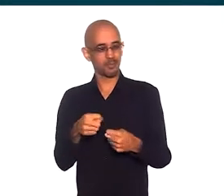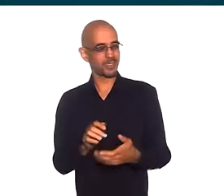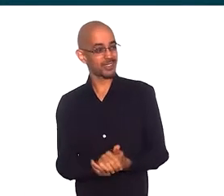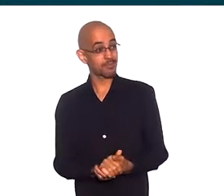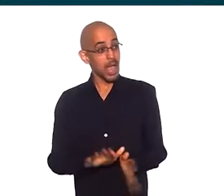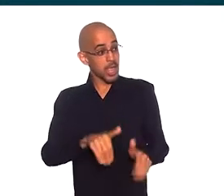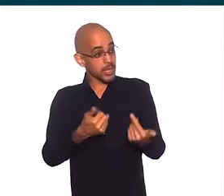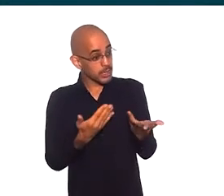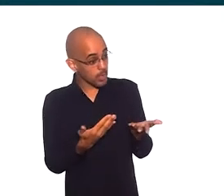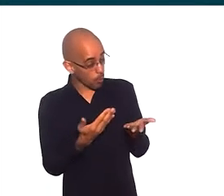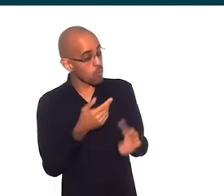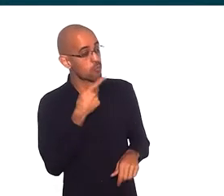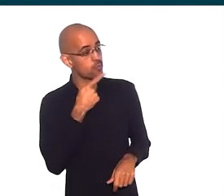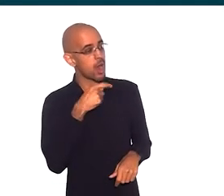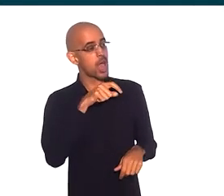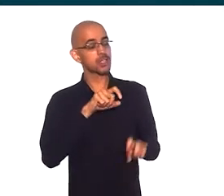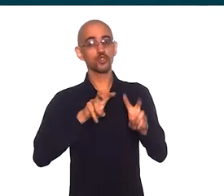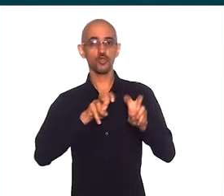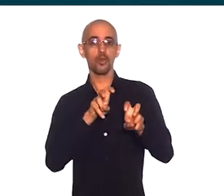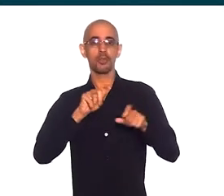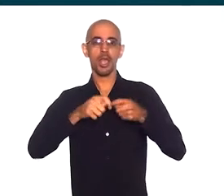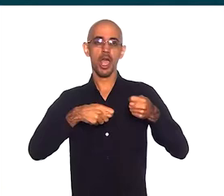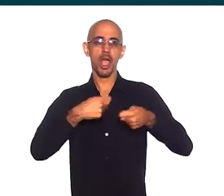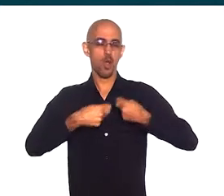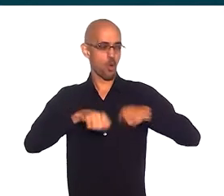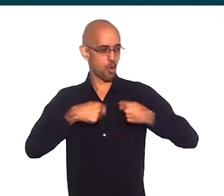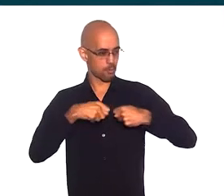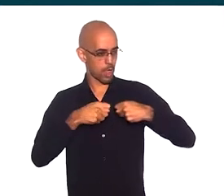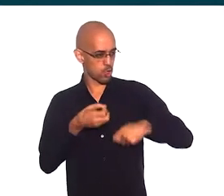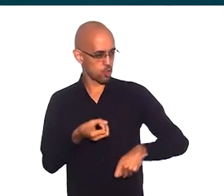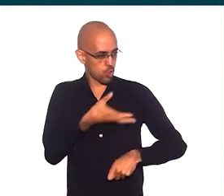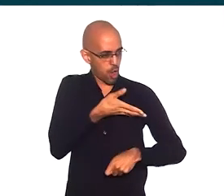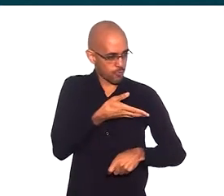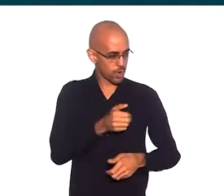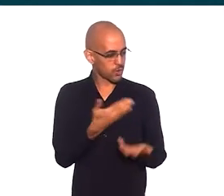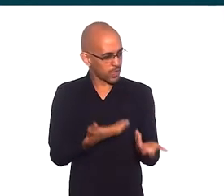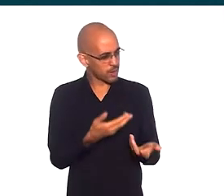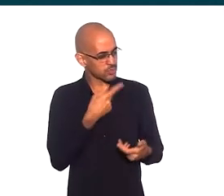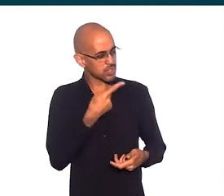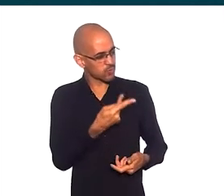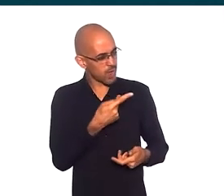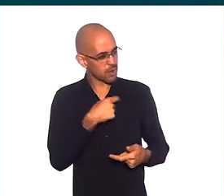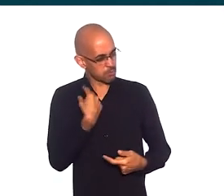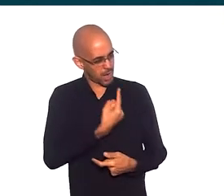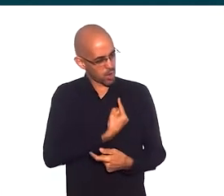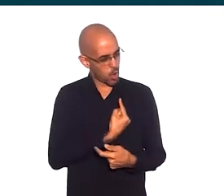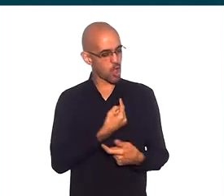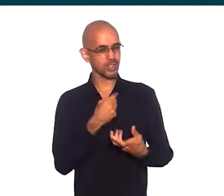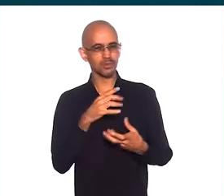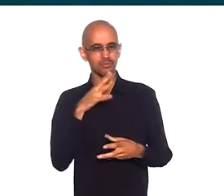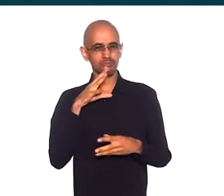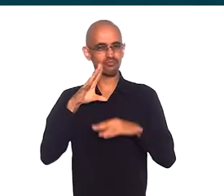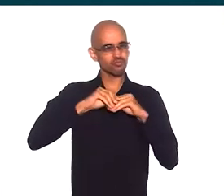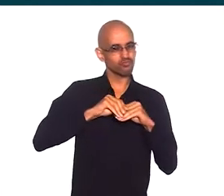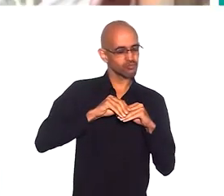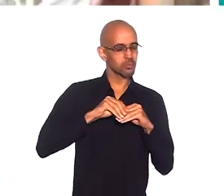falando em nova economia, eu queria que vocês dissessem para a Gini, assim, rapidamente,